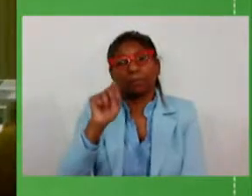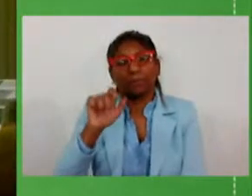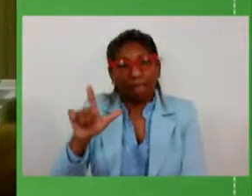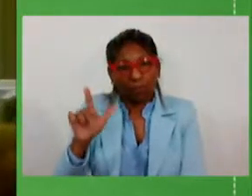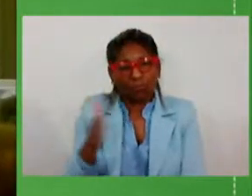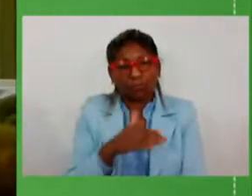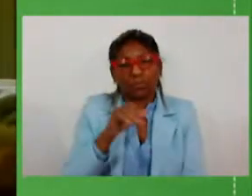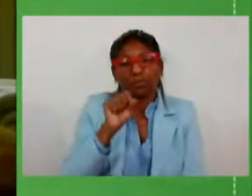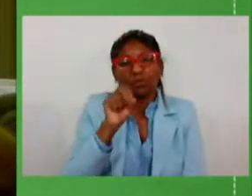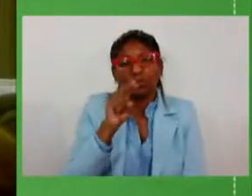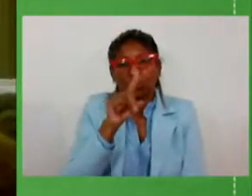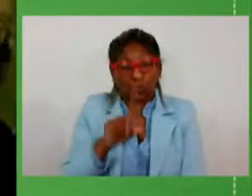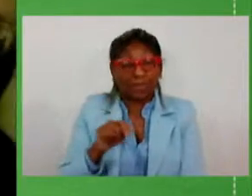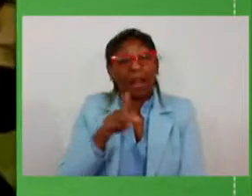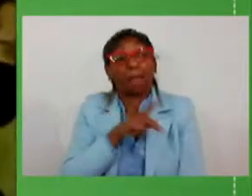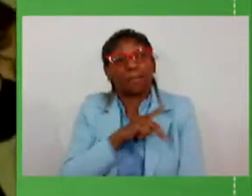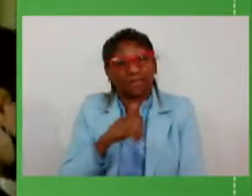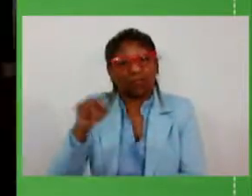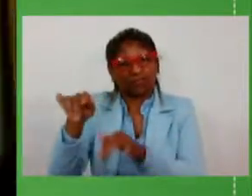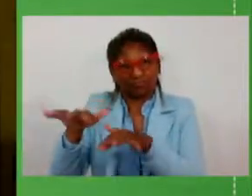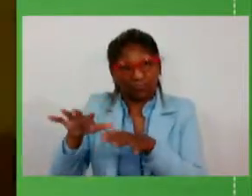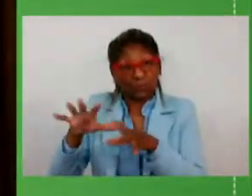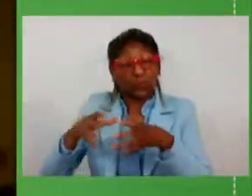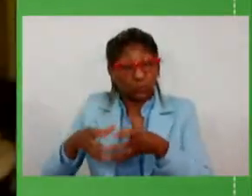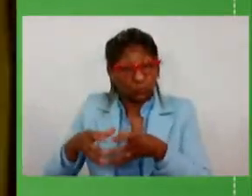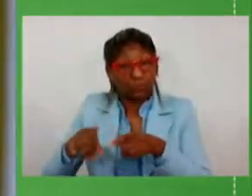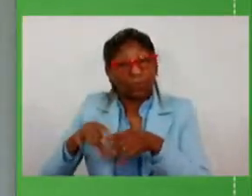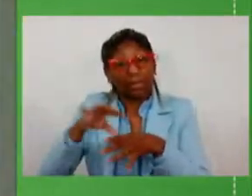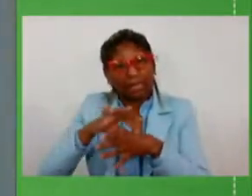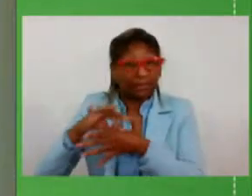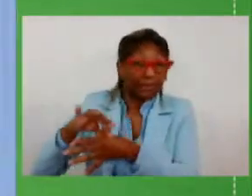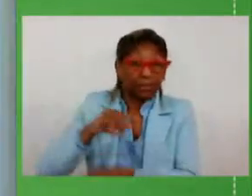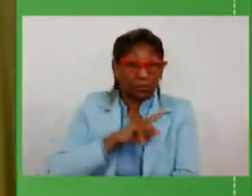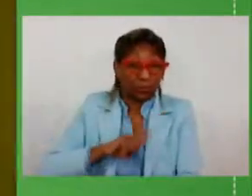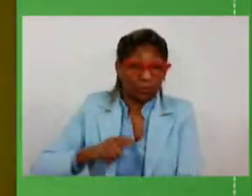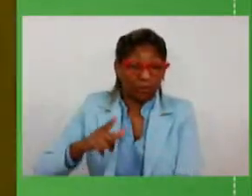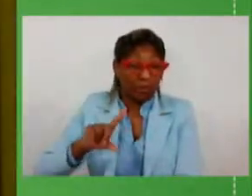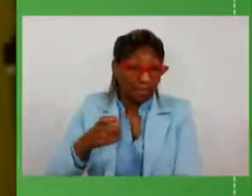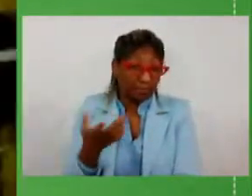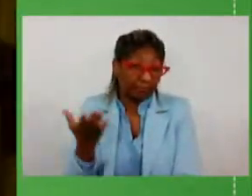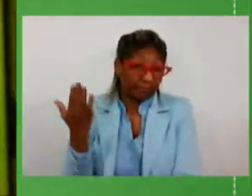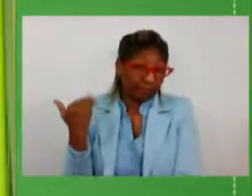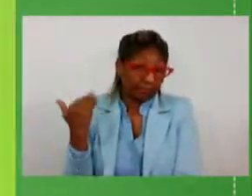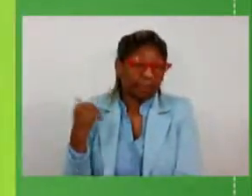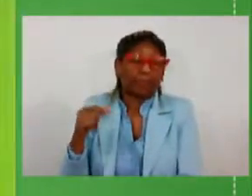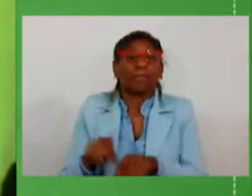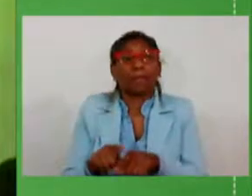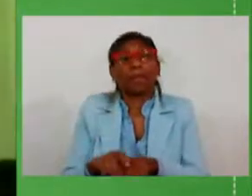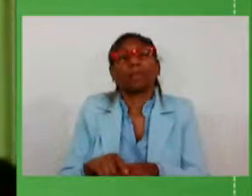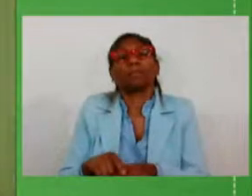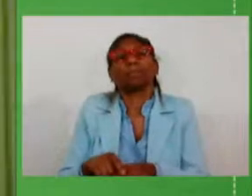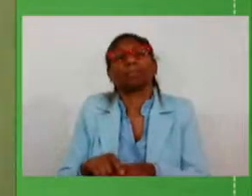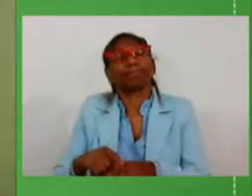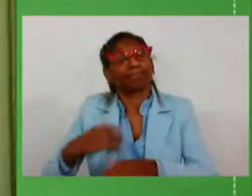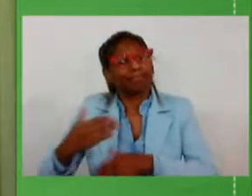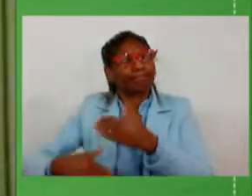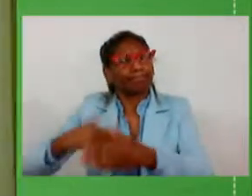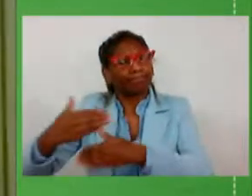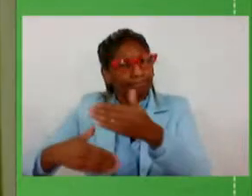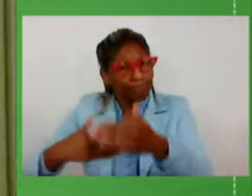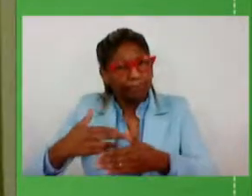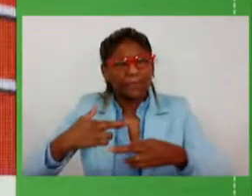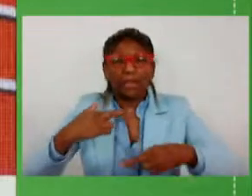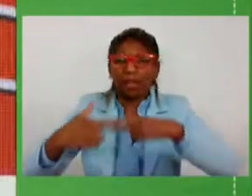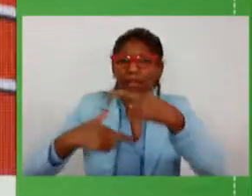condição como presidente do parlamento mas também como líder do governo anterior que também deu curso a uma série de reformas